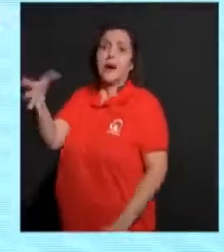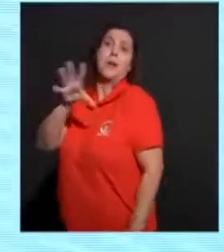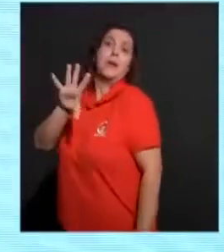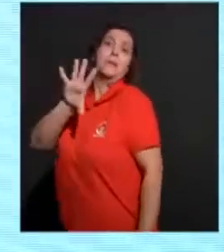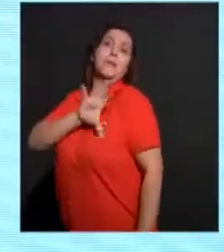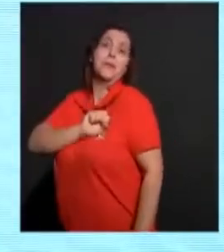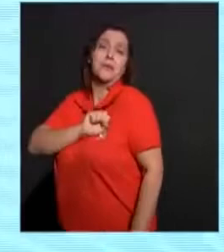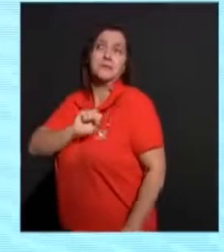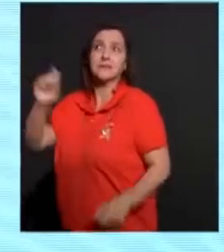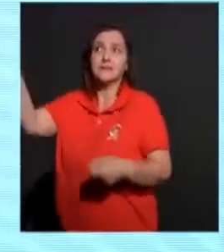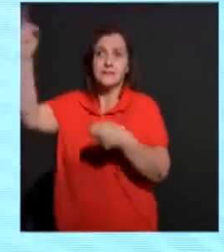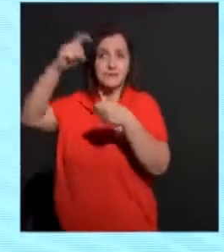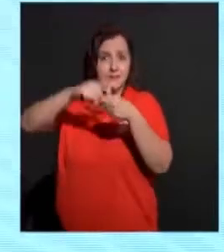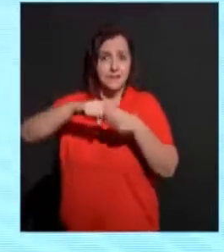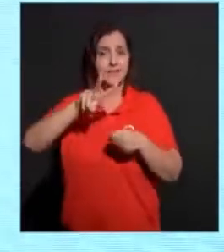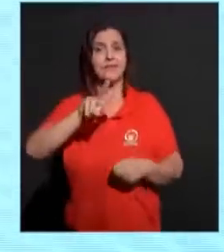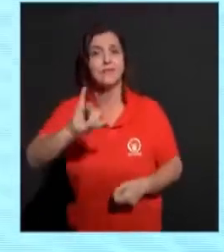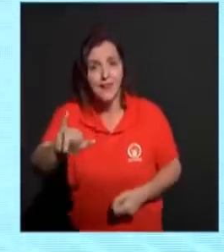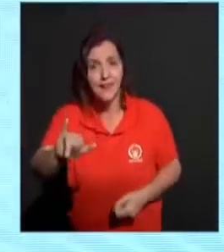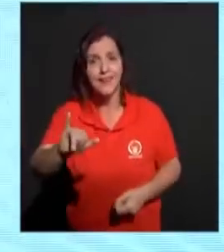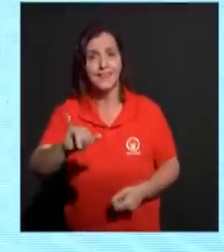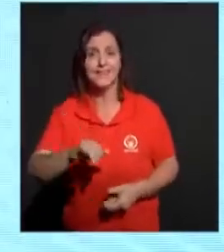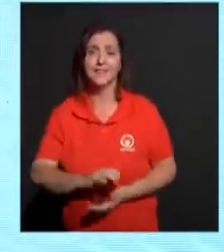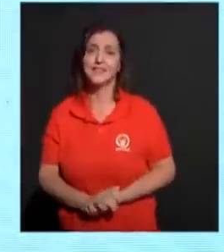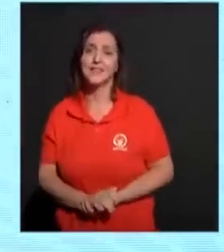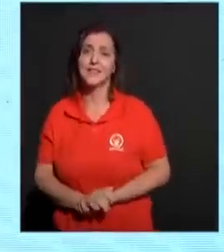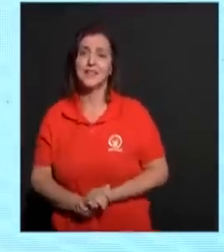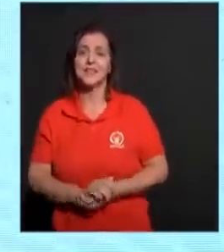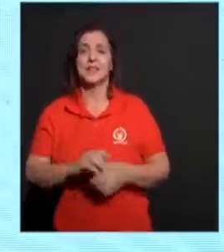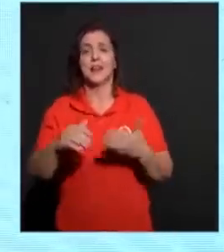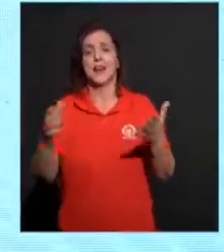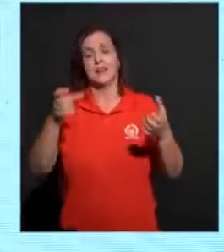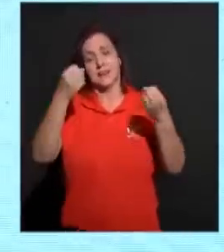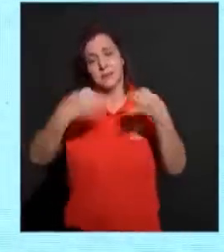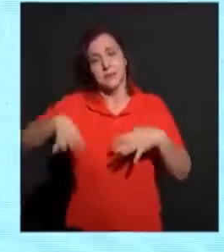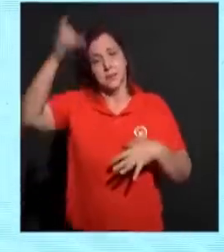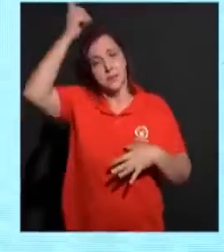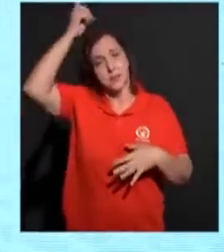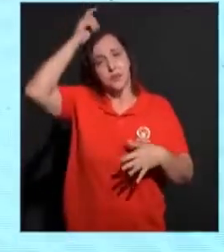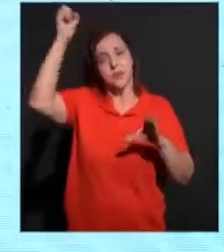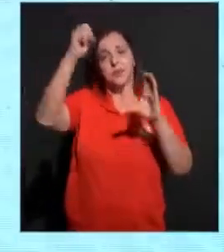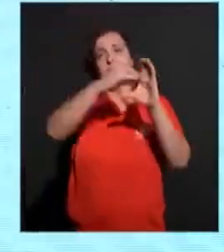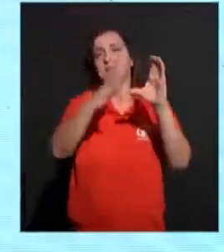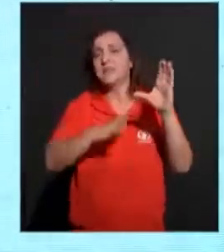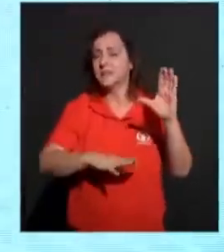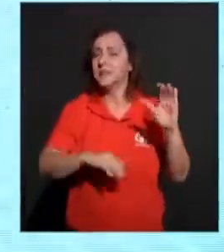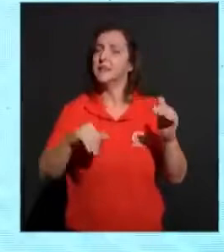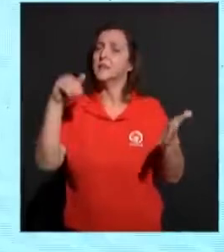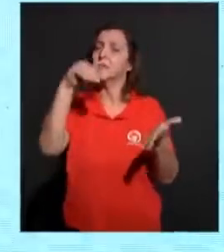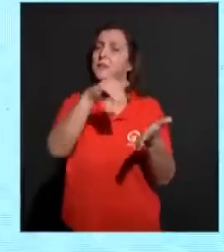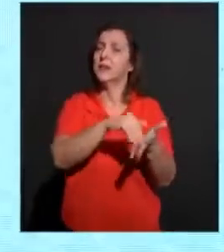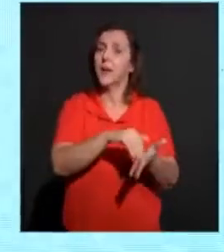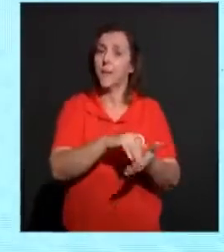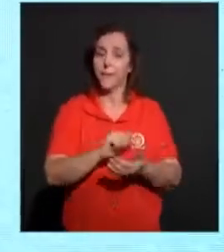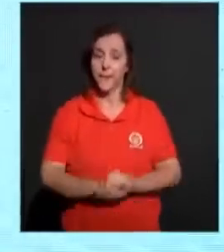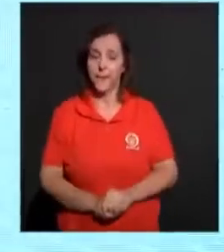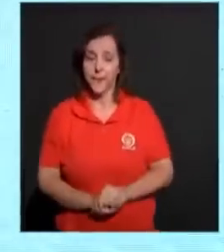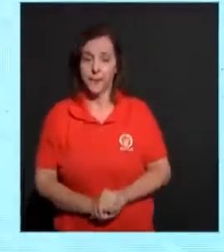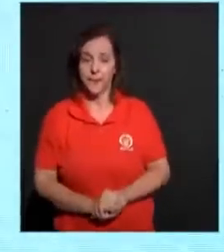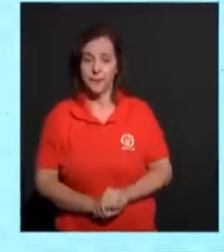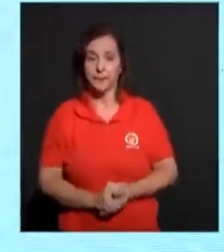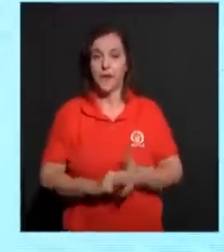capítulo 13. Que Ele começa falando dos dons. Depois Ele fala das características. Lá no final. Ele fala o seguinte. Leia comigo.